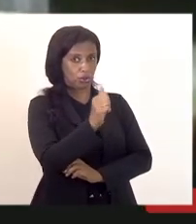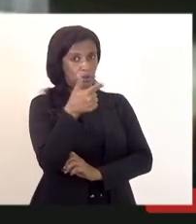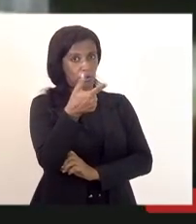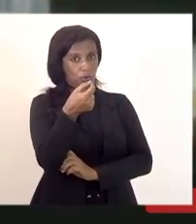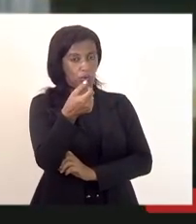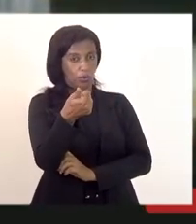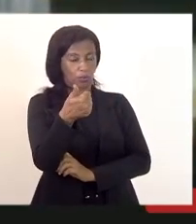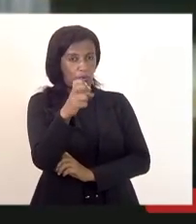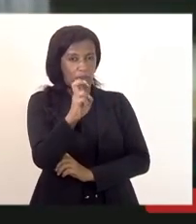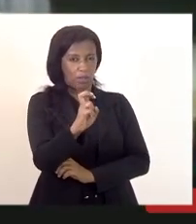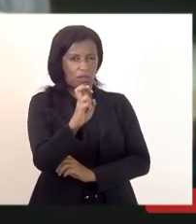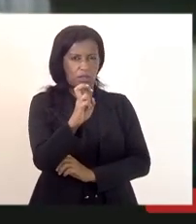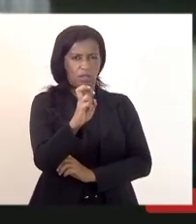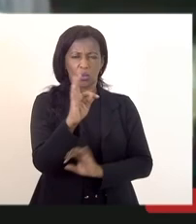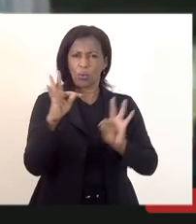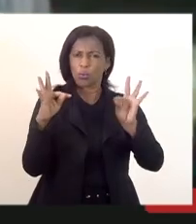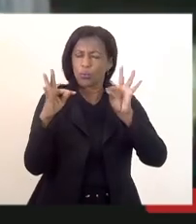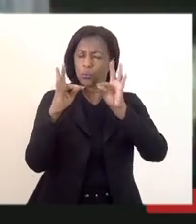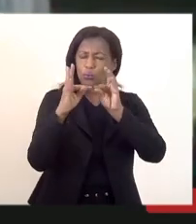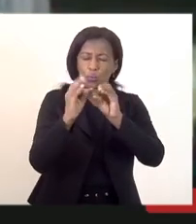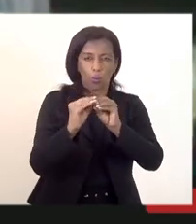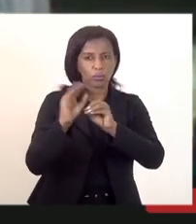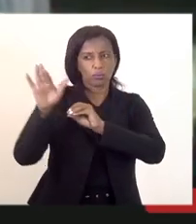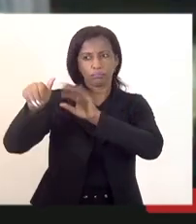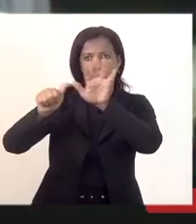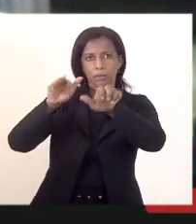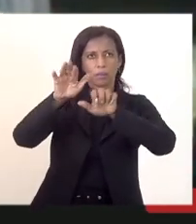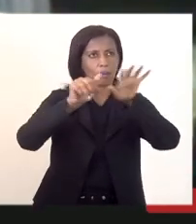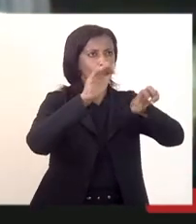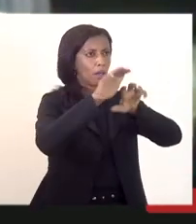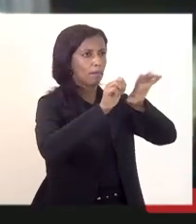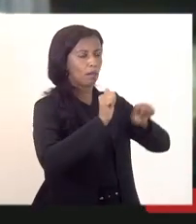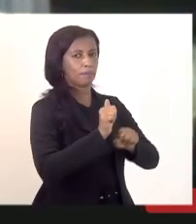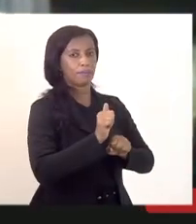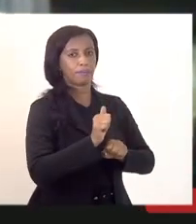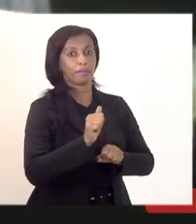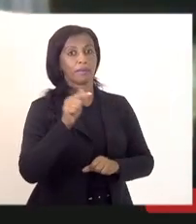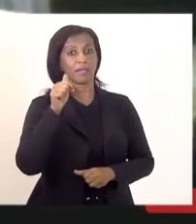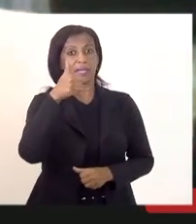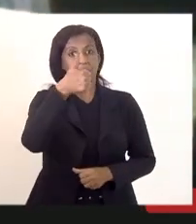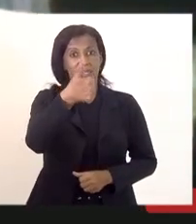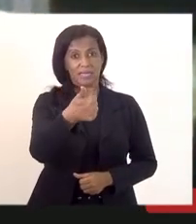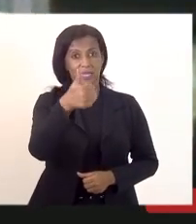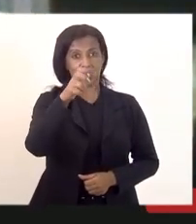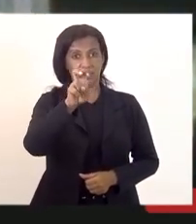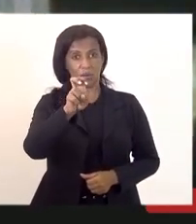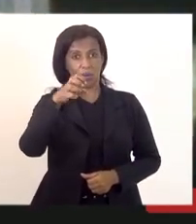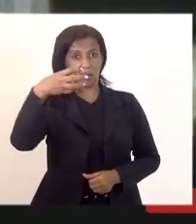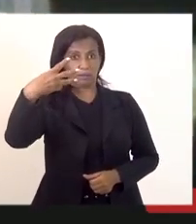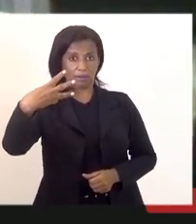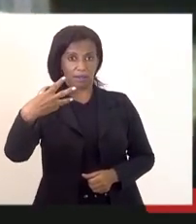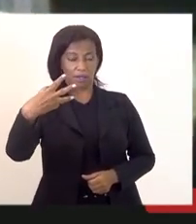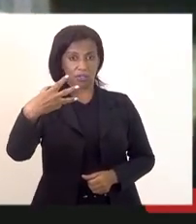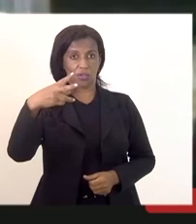foram chamados o que aconteceu dessas 153 vagas